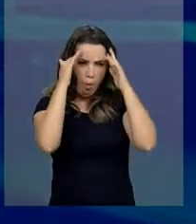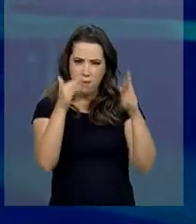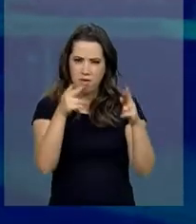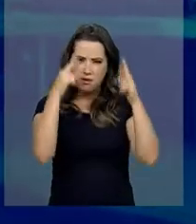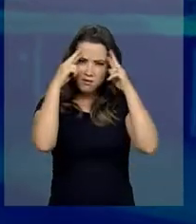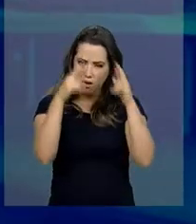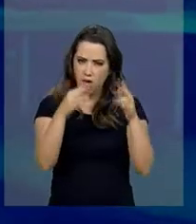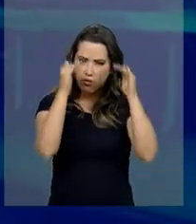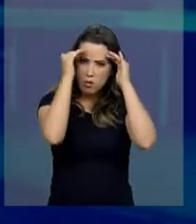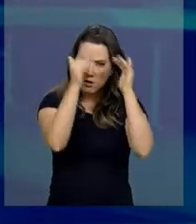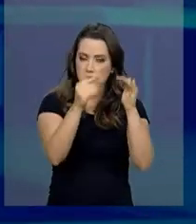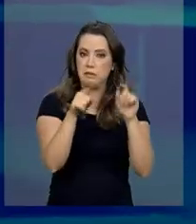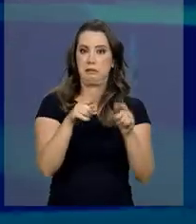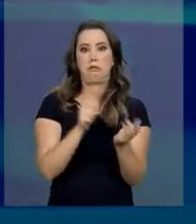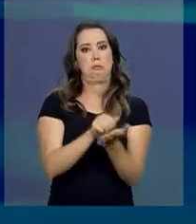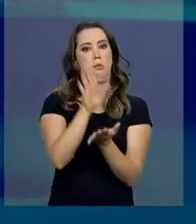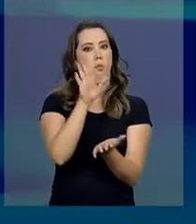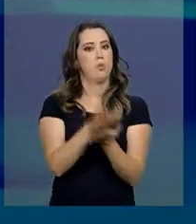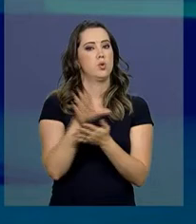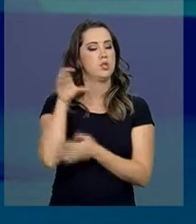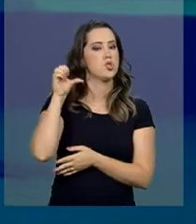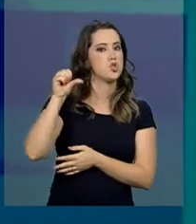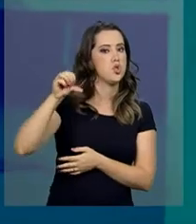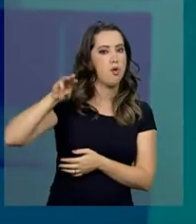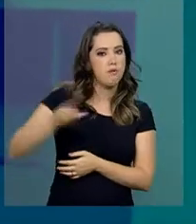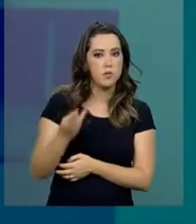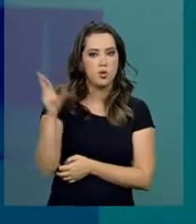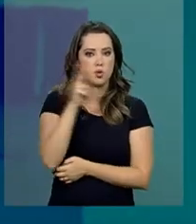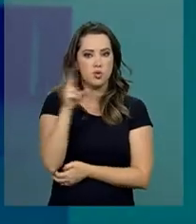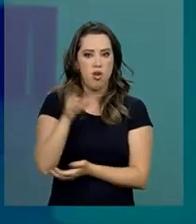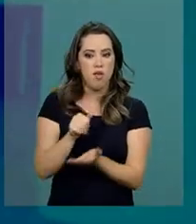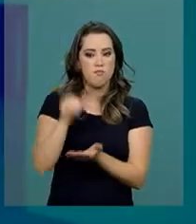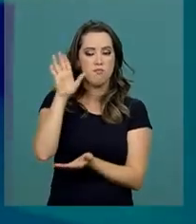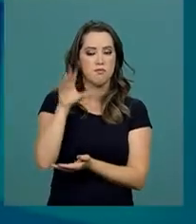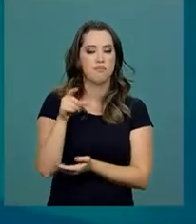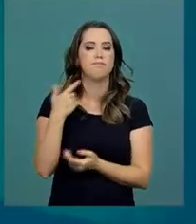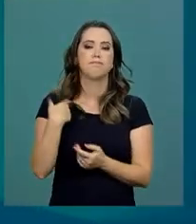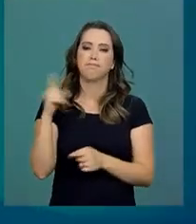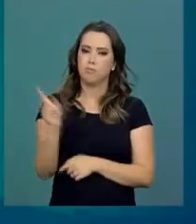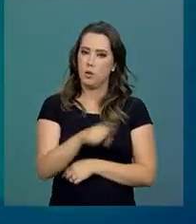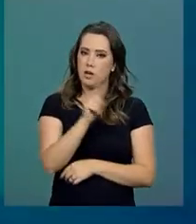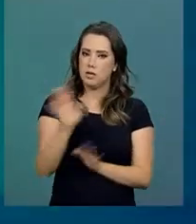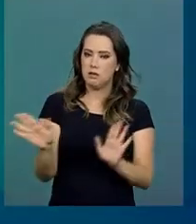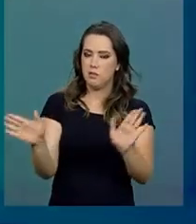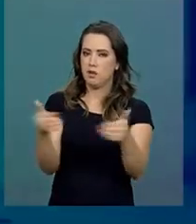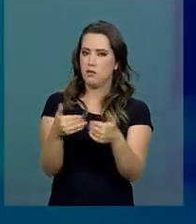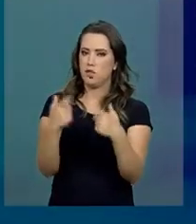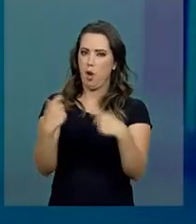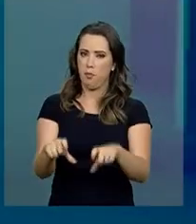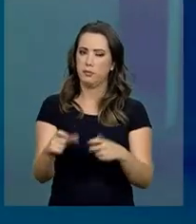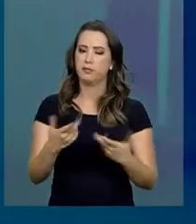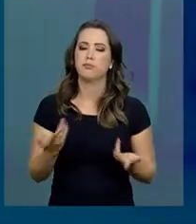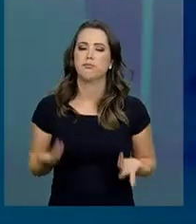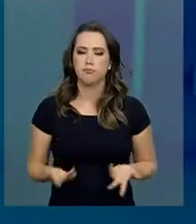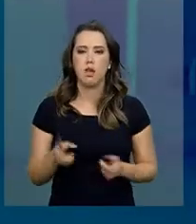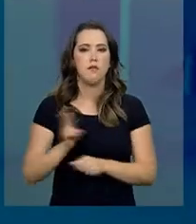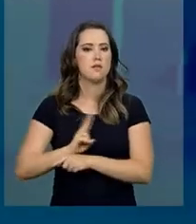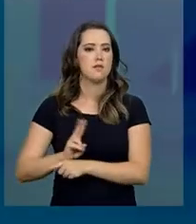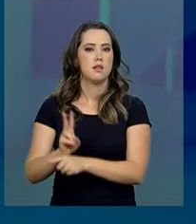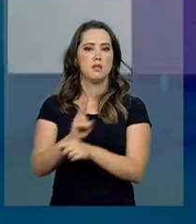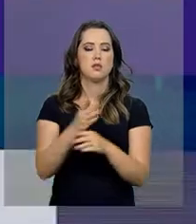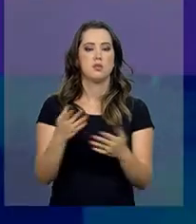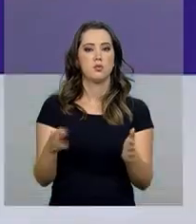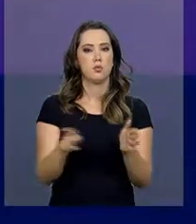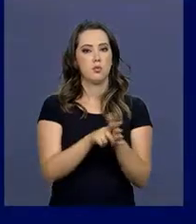estará sujeito a multa superior a R$ 9 milhões, além de suspensão das atividades. A fiscalização será feita